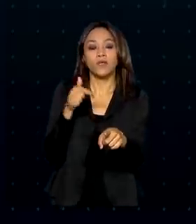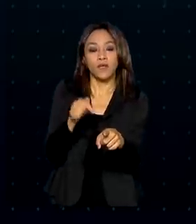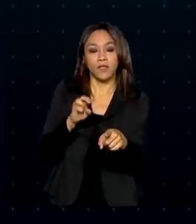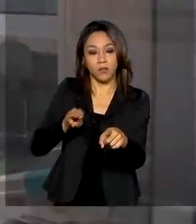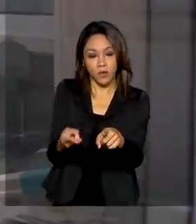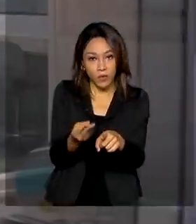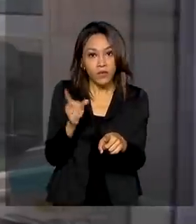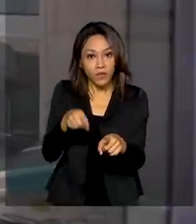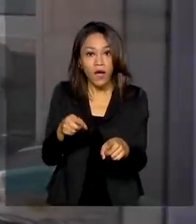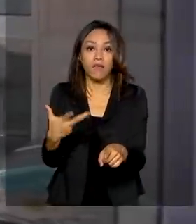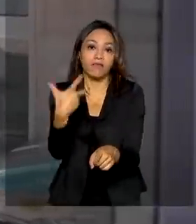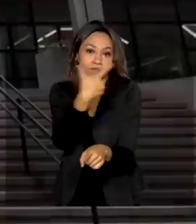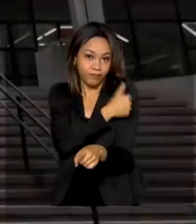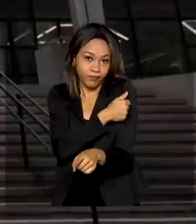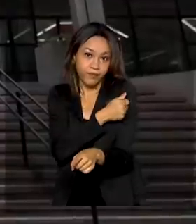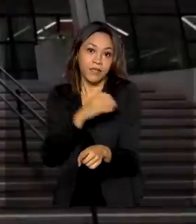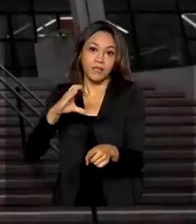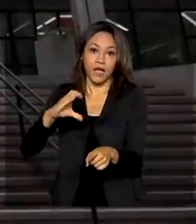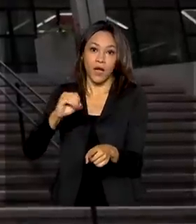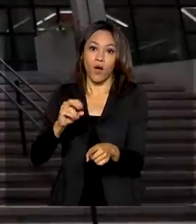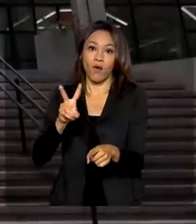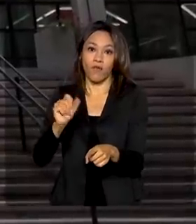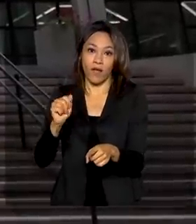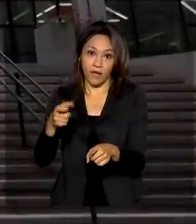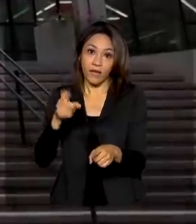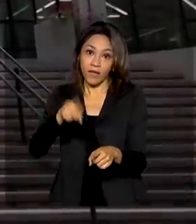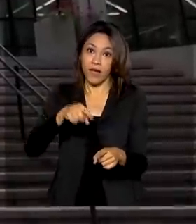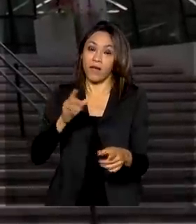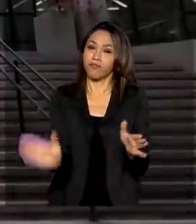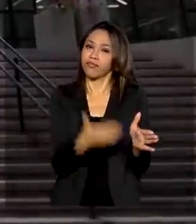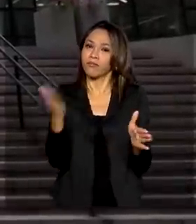Coronavac, produzidas pelo Instituto Butantan.